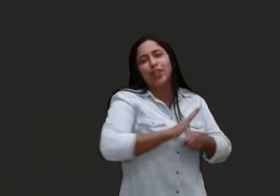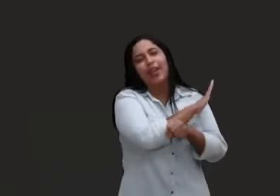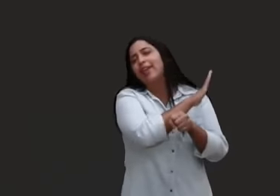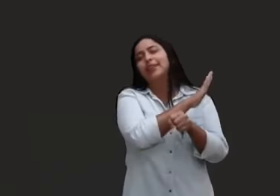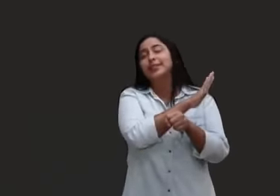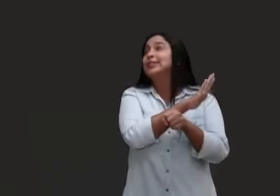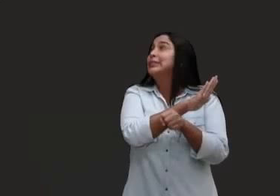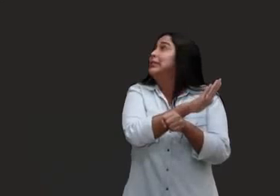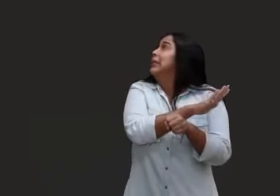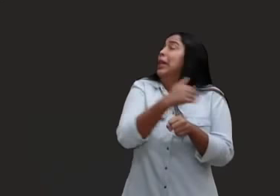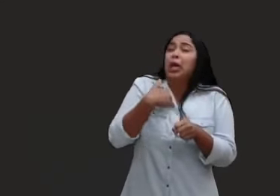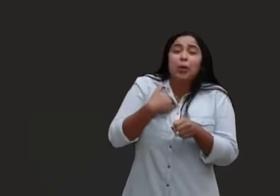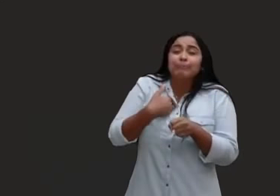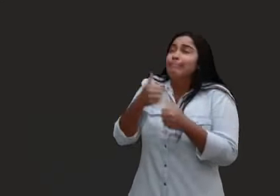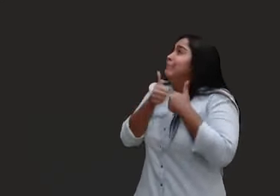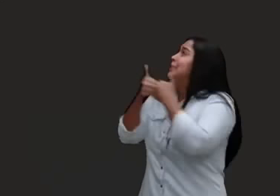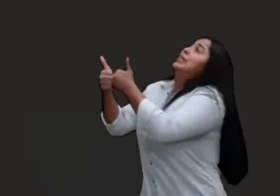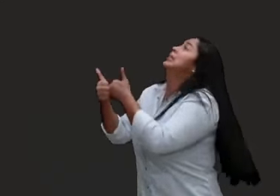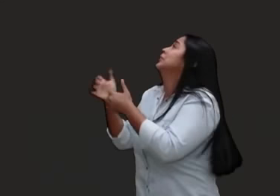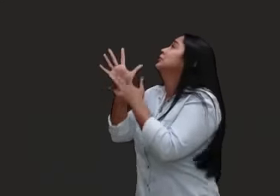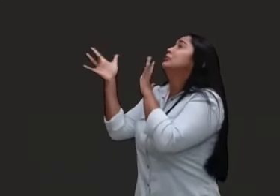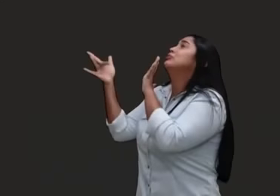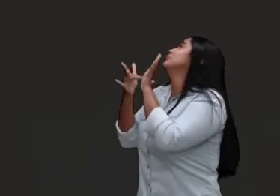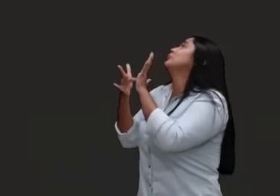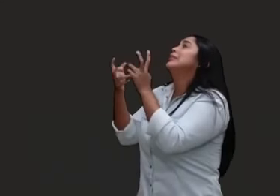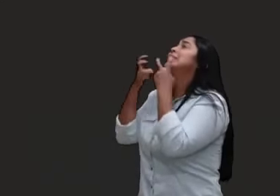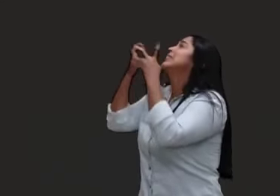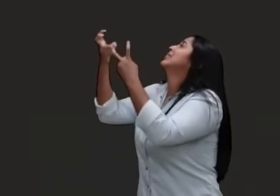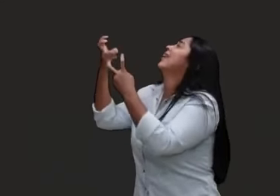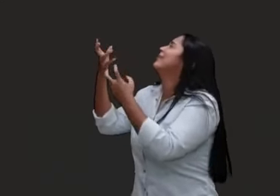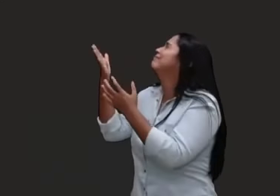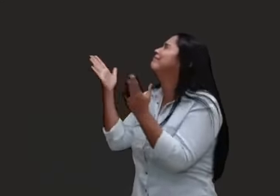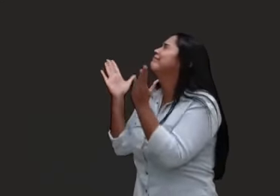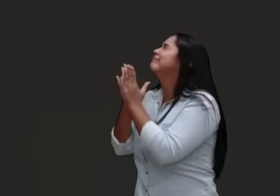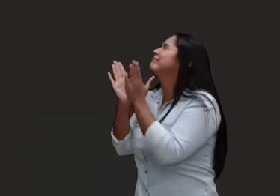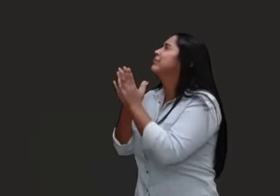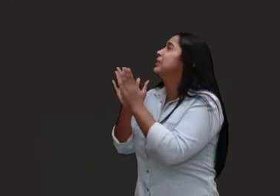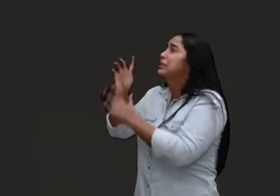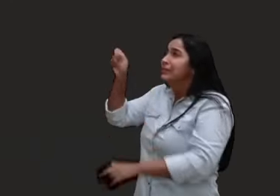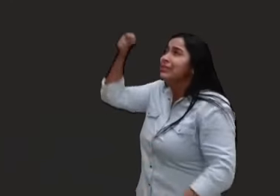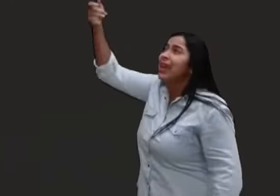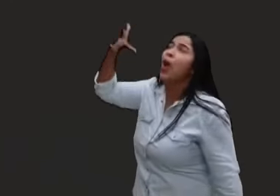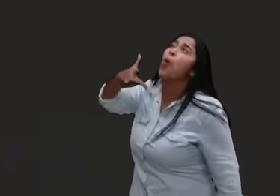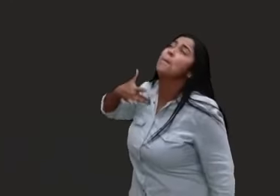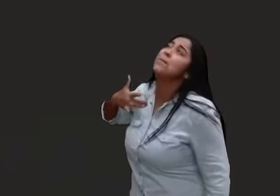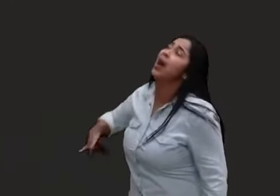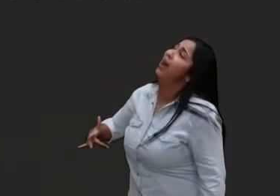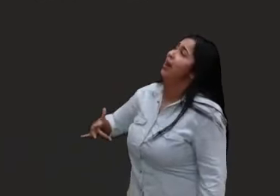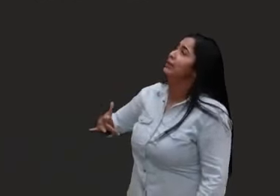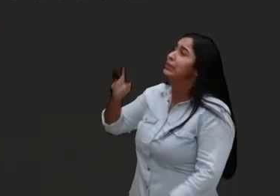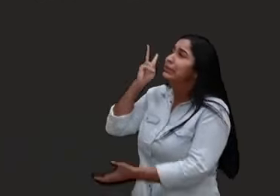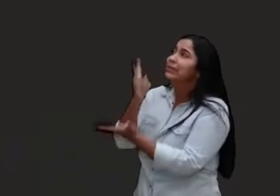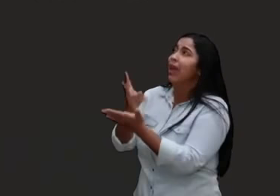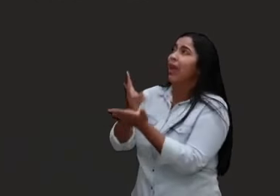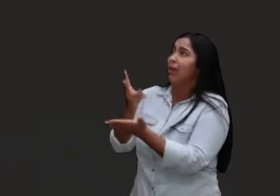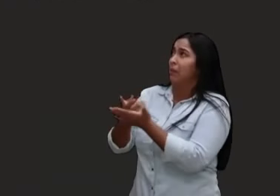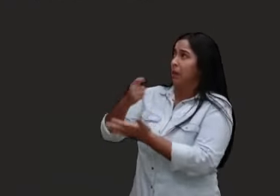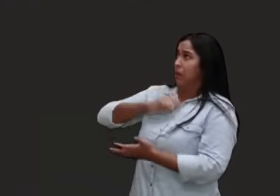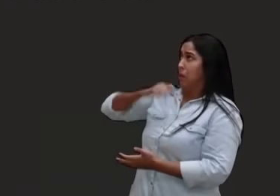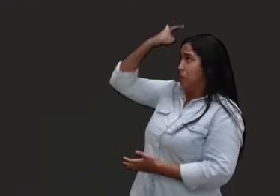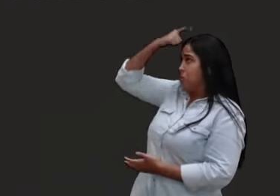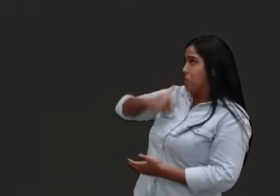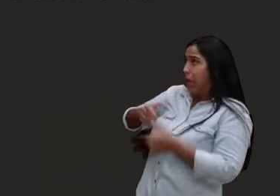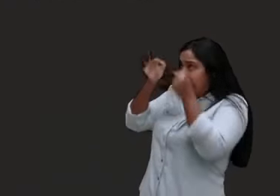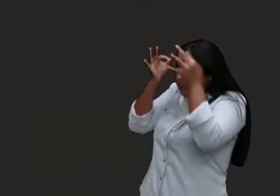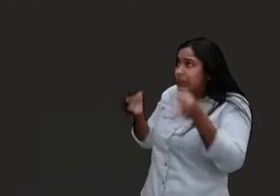misericordioso e justo, o nosso Deus é compassivo, o Senhor protege os simples, quando